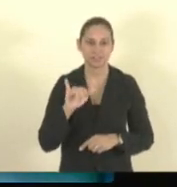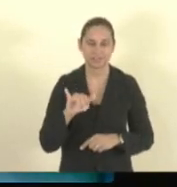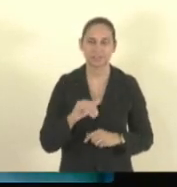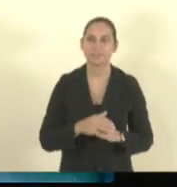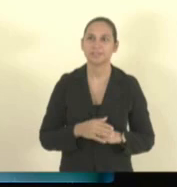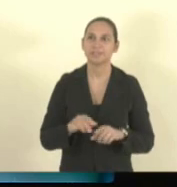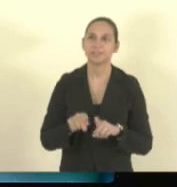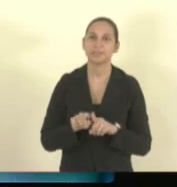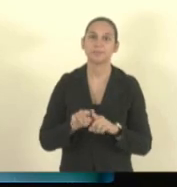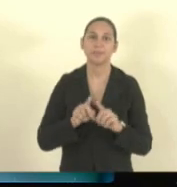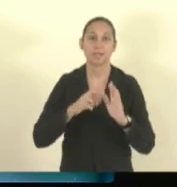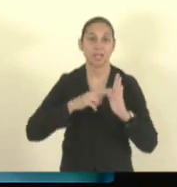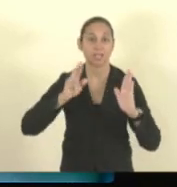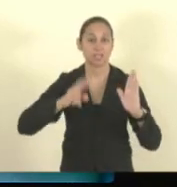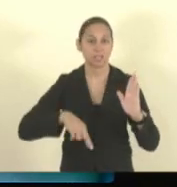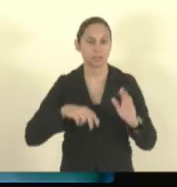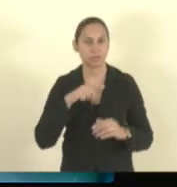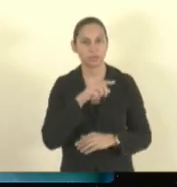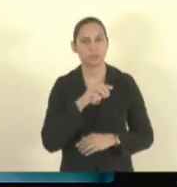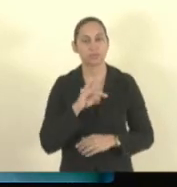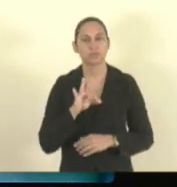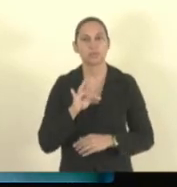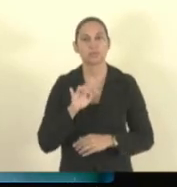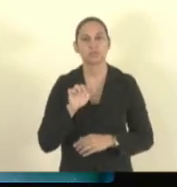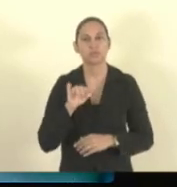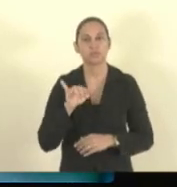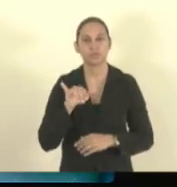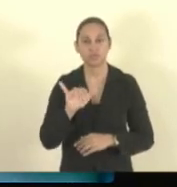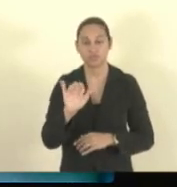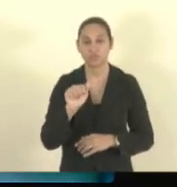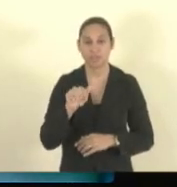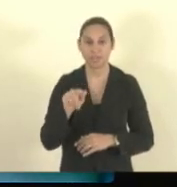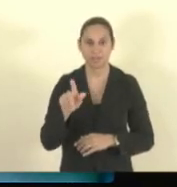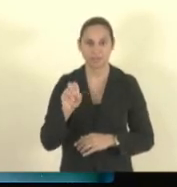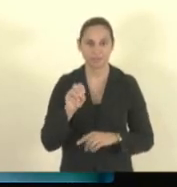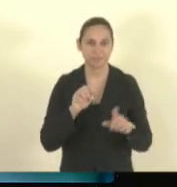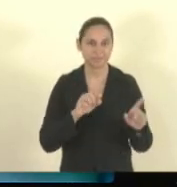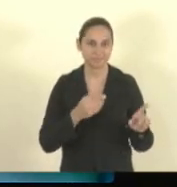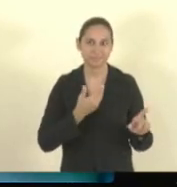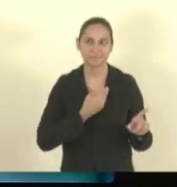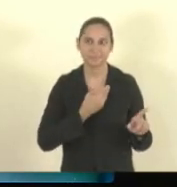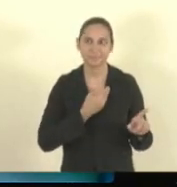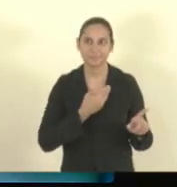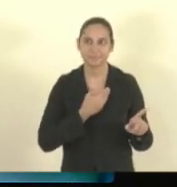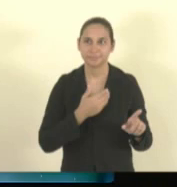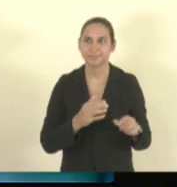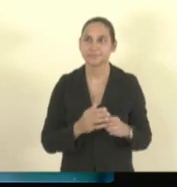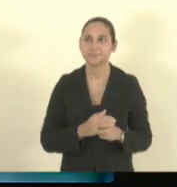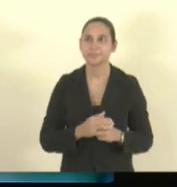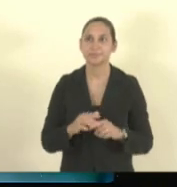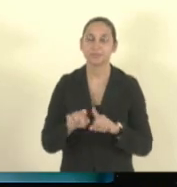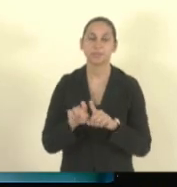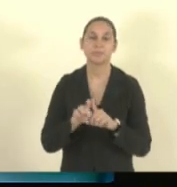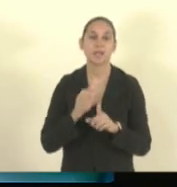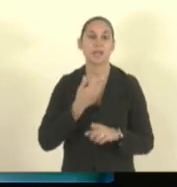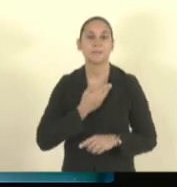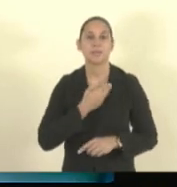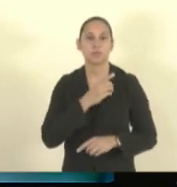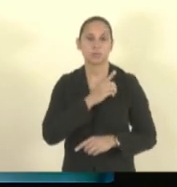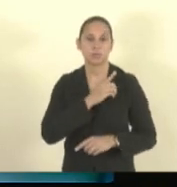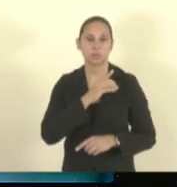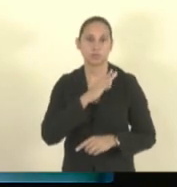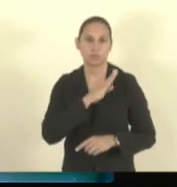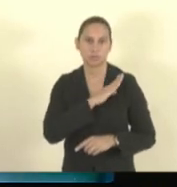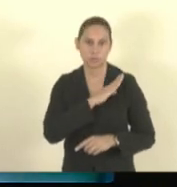o relator, o deputado Tiago Hoffman, o nosso amigo delegado Danilo Baiense, também que era